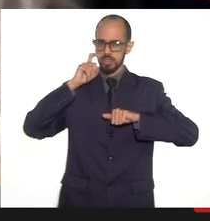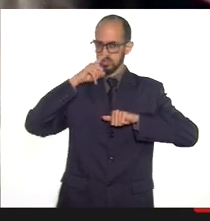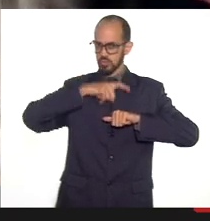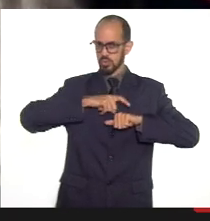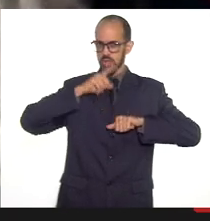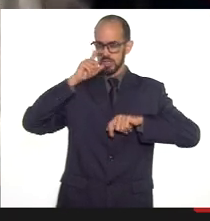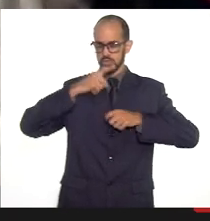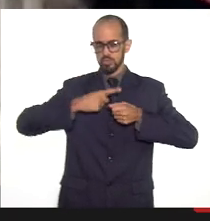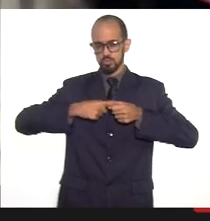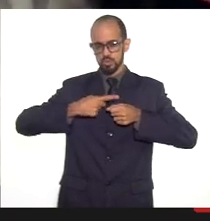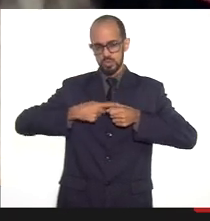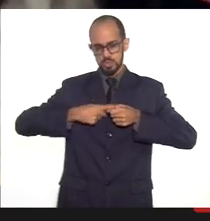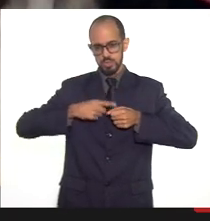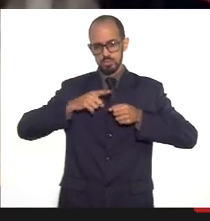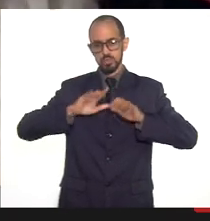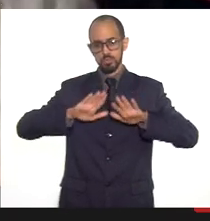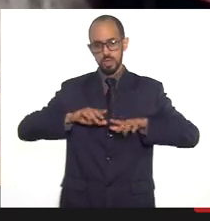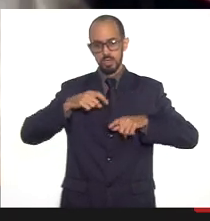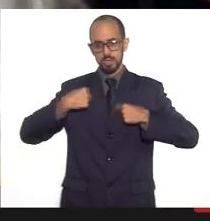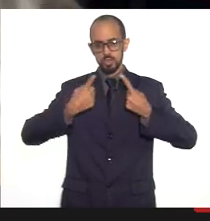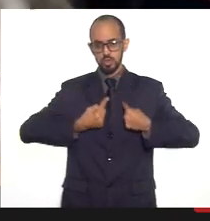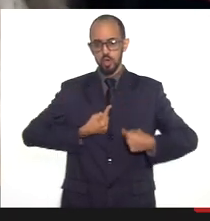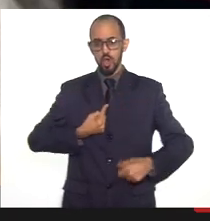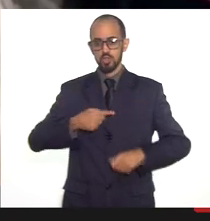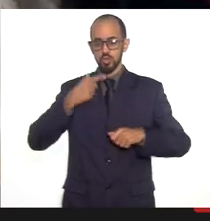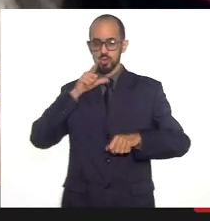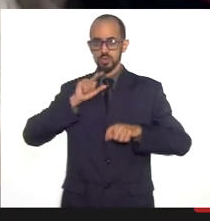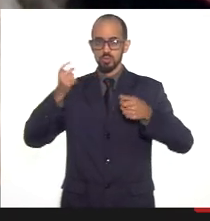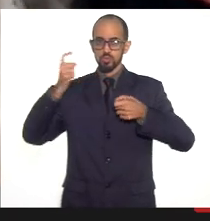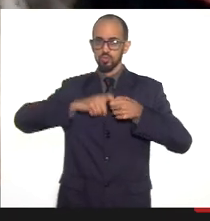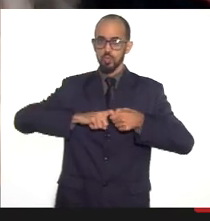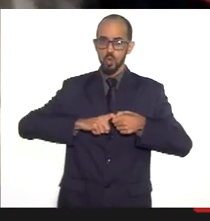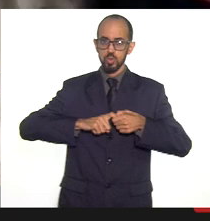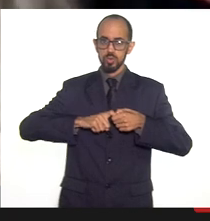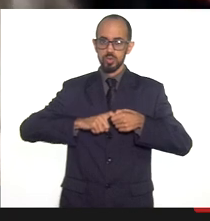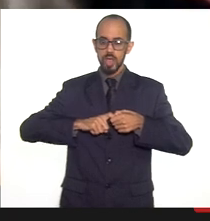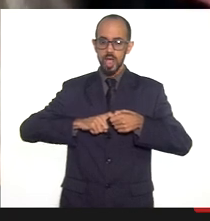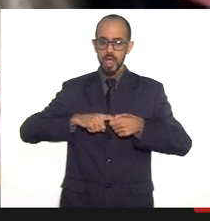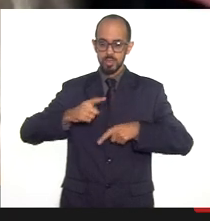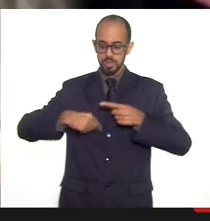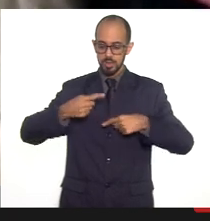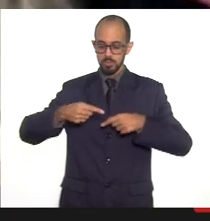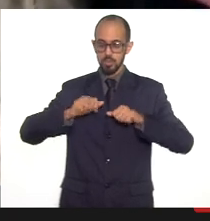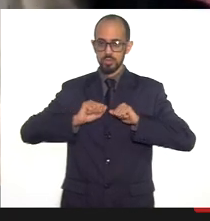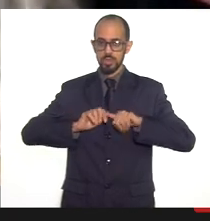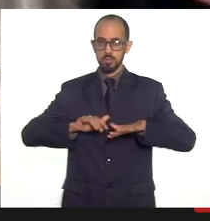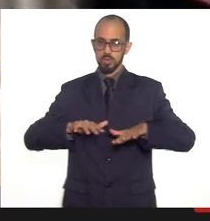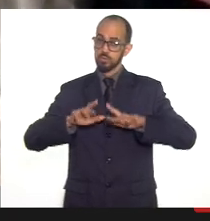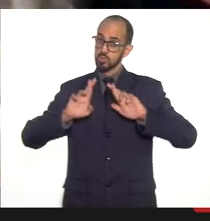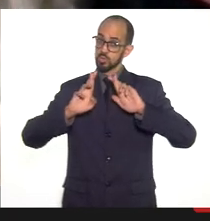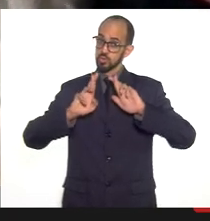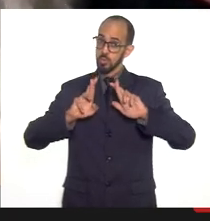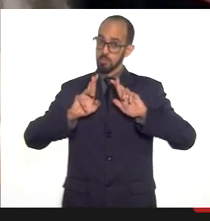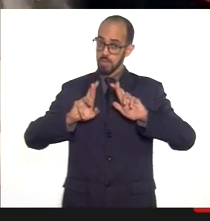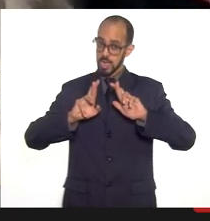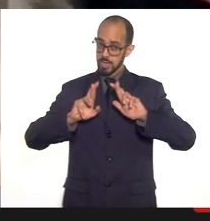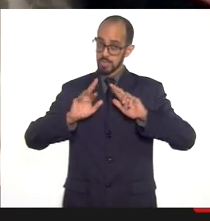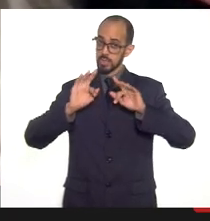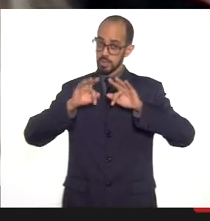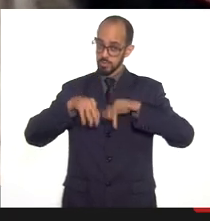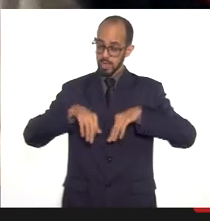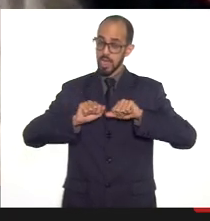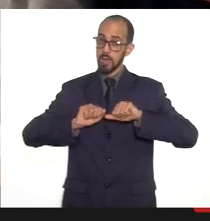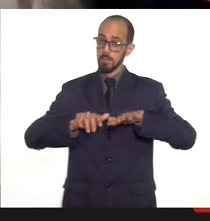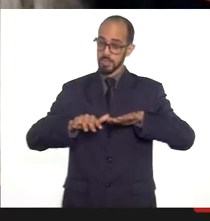dos municípios para que a gente possa retomar né essa pós pandemia esperamos né ainda vamos ter um tempo